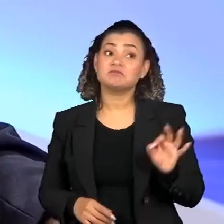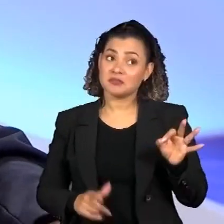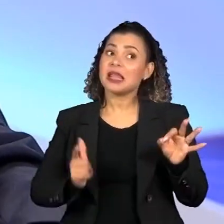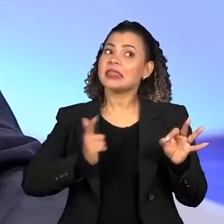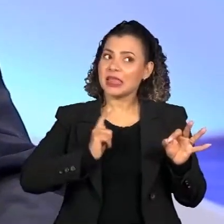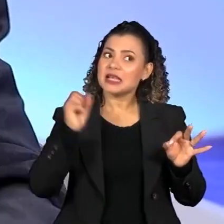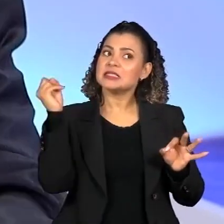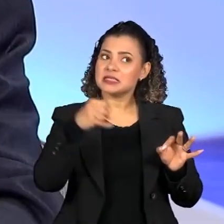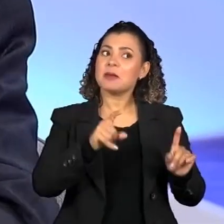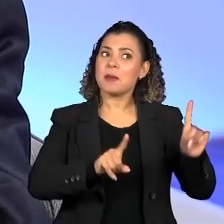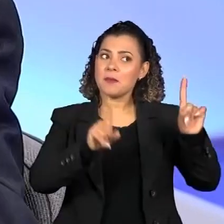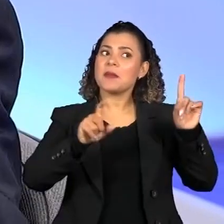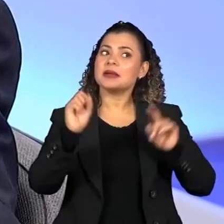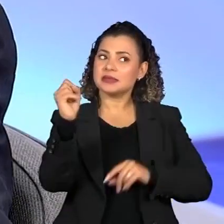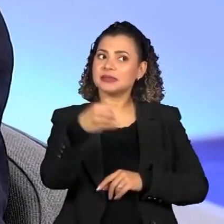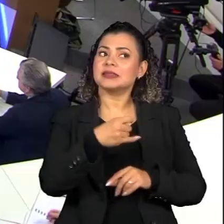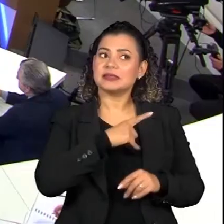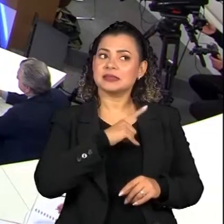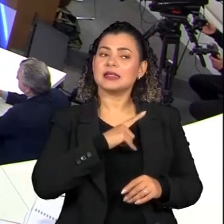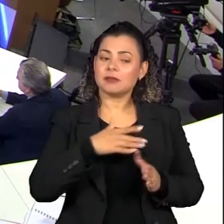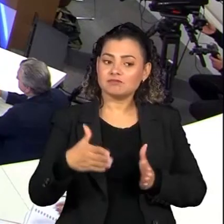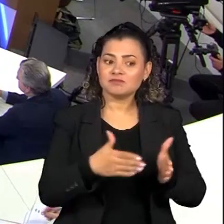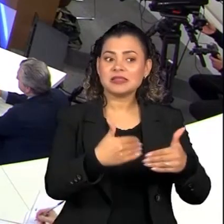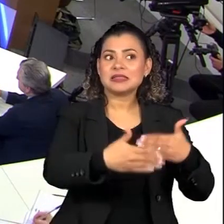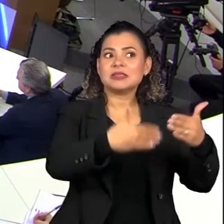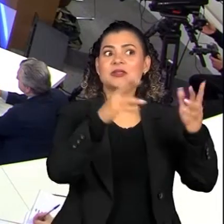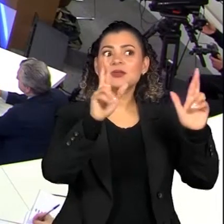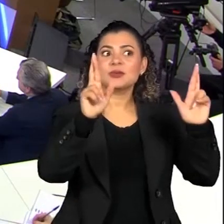desculpa, professor. Temos, sim, um caminho aí pela frente que está dando certo.